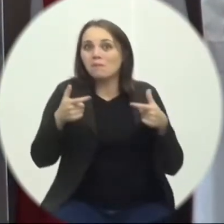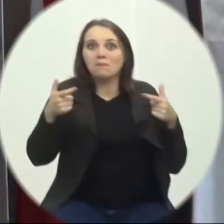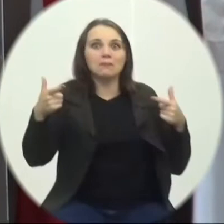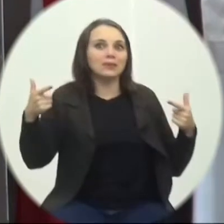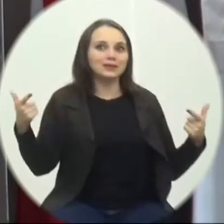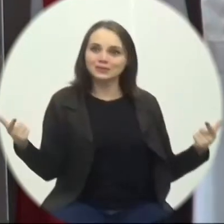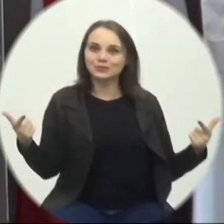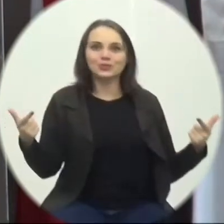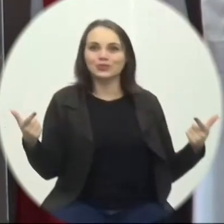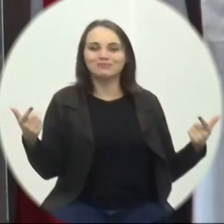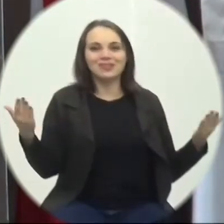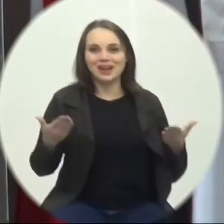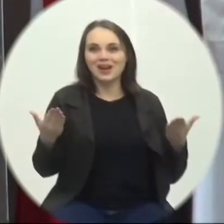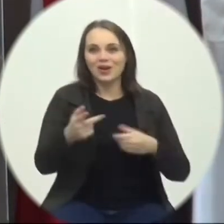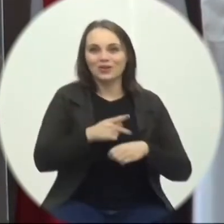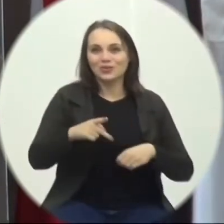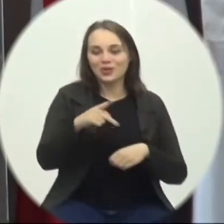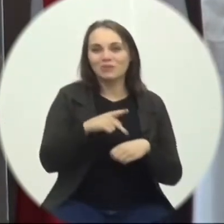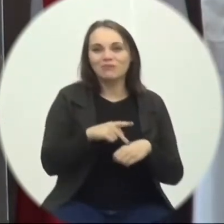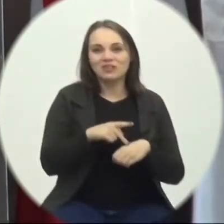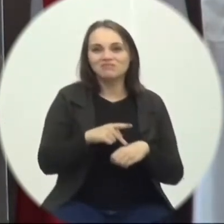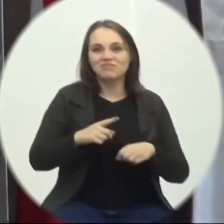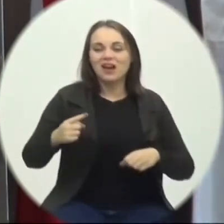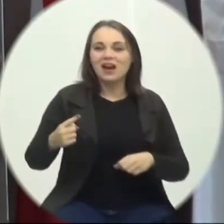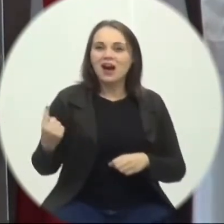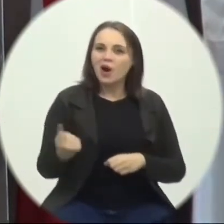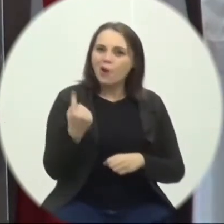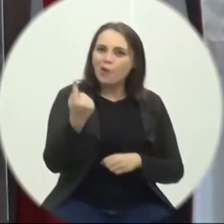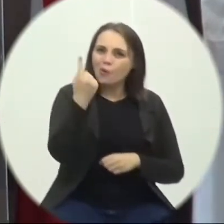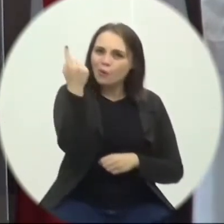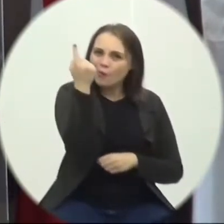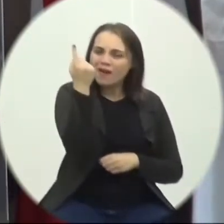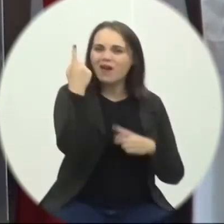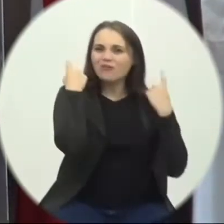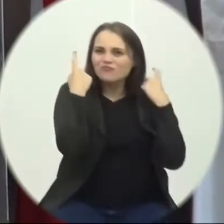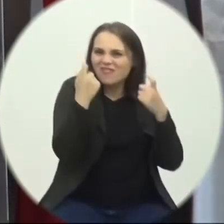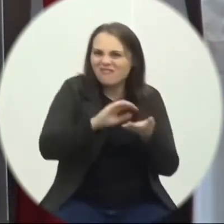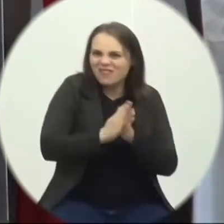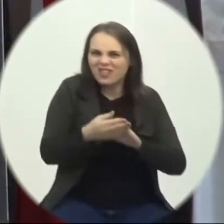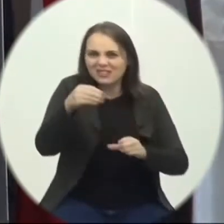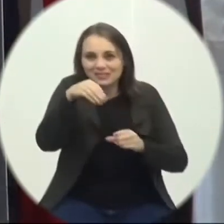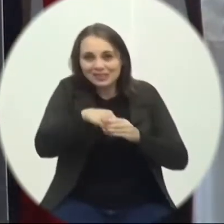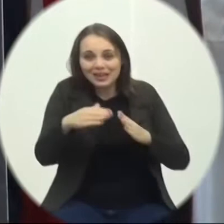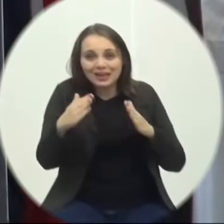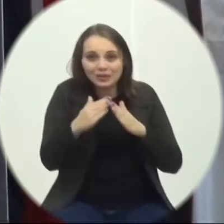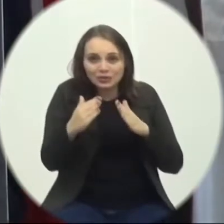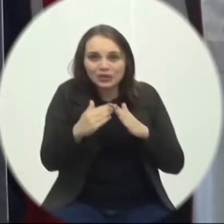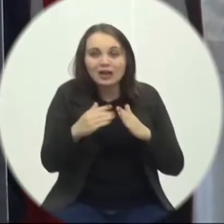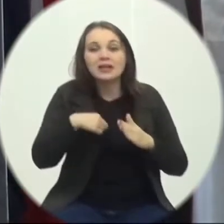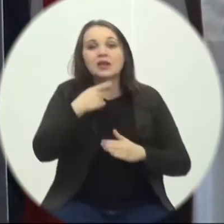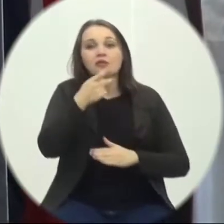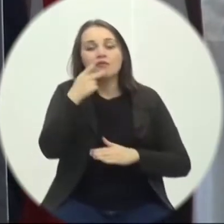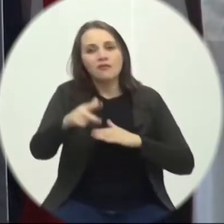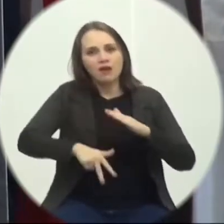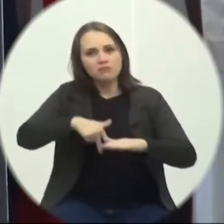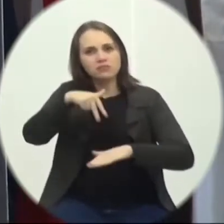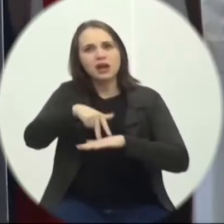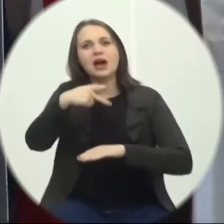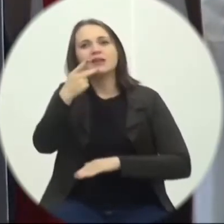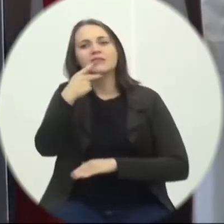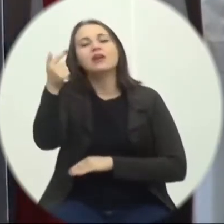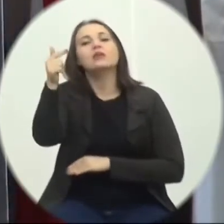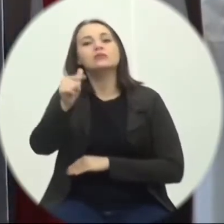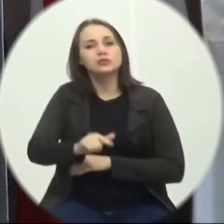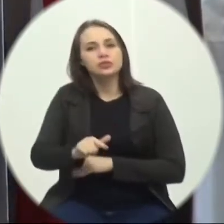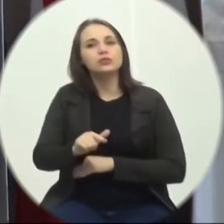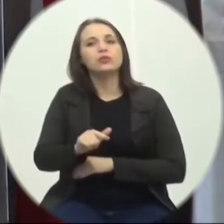Nesse país Aumento da violência No lar E eu tenho dito aqui nessa tribuna E faço novamente